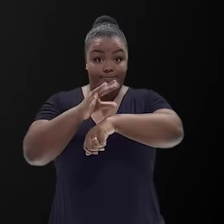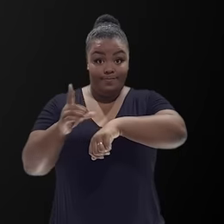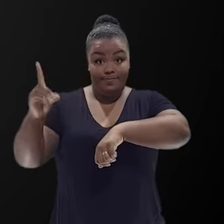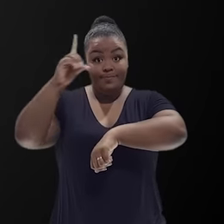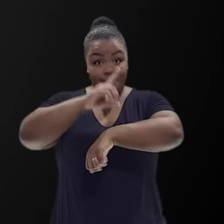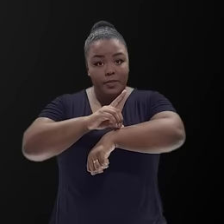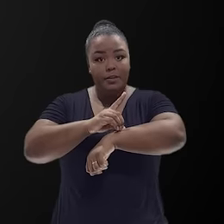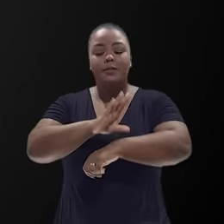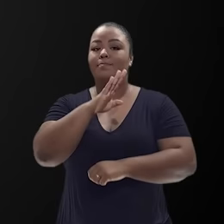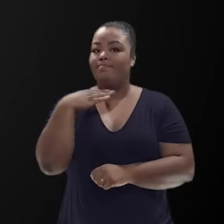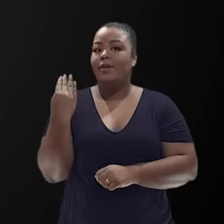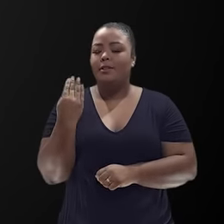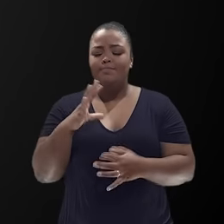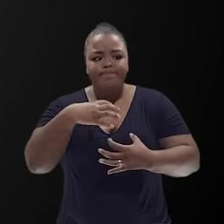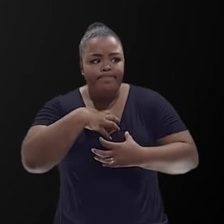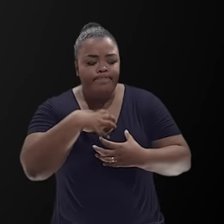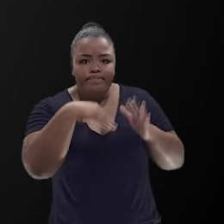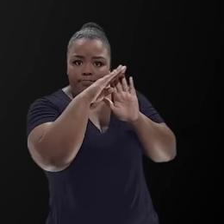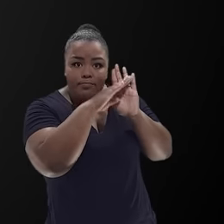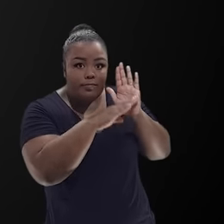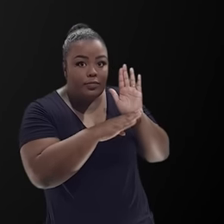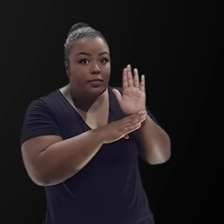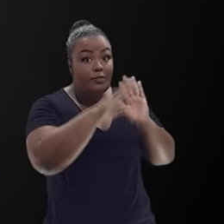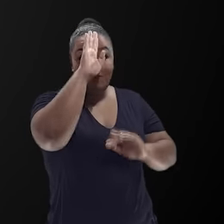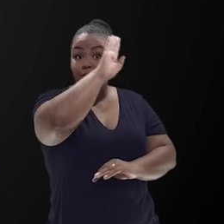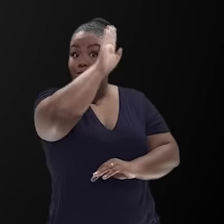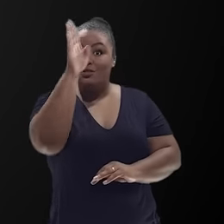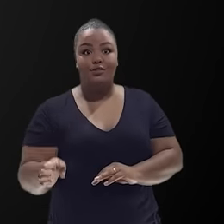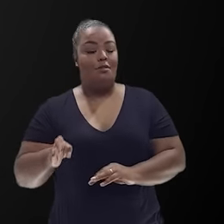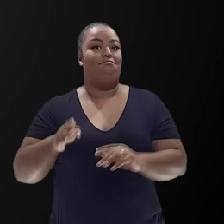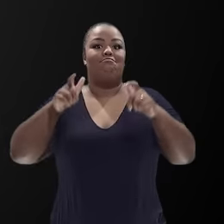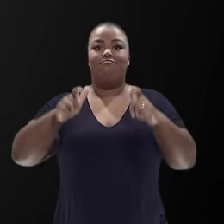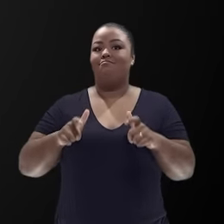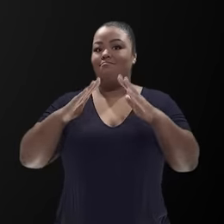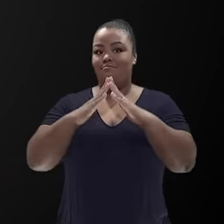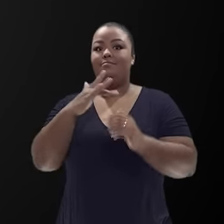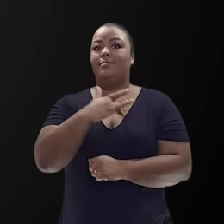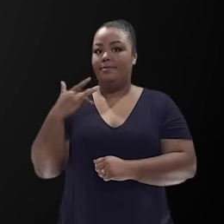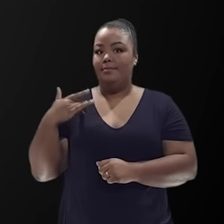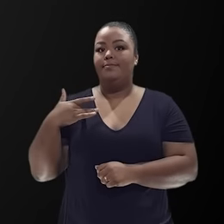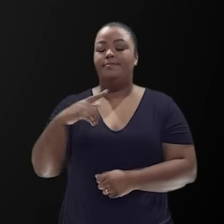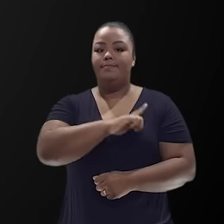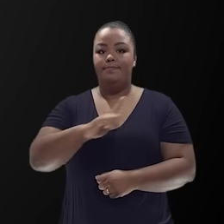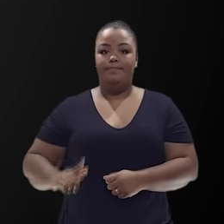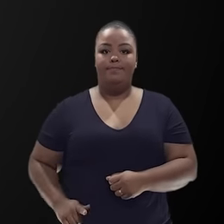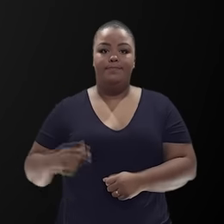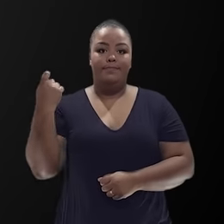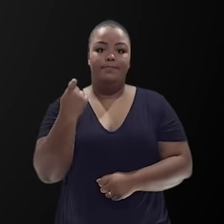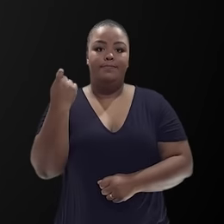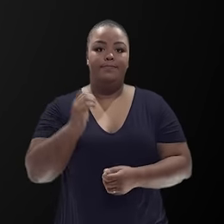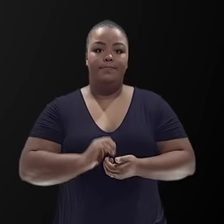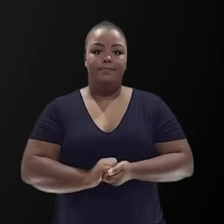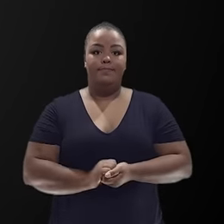A dengue mata. Nos primeiros sintomas, procure uma unidade de saúde imediatamente. Governo